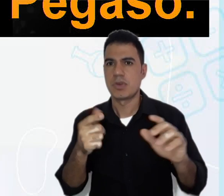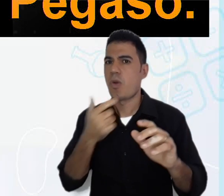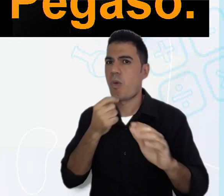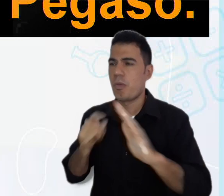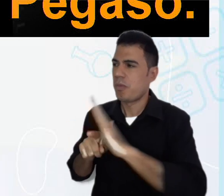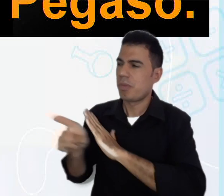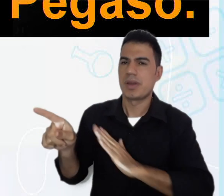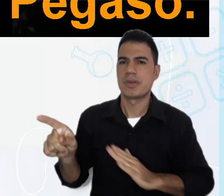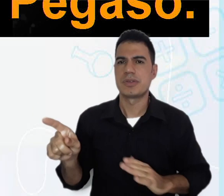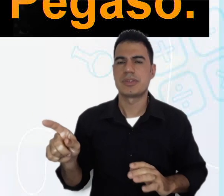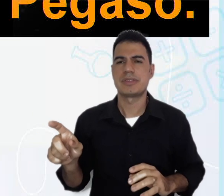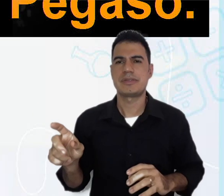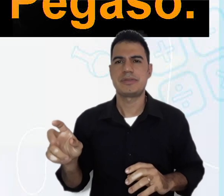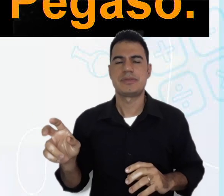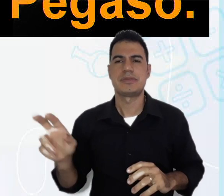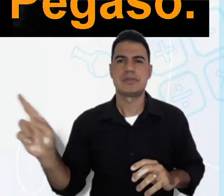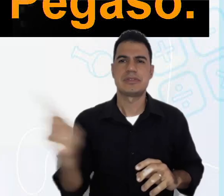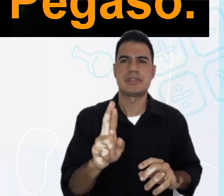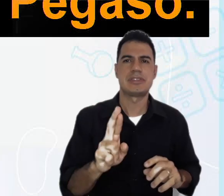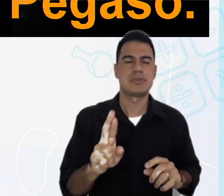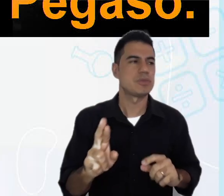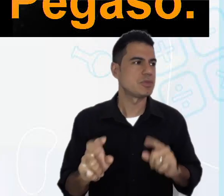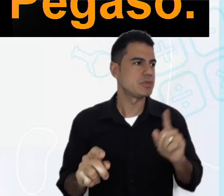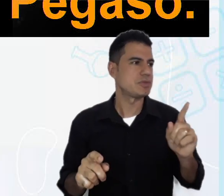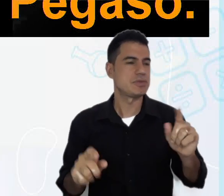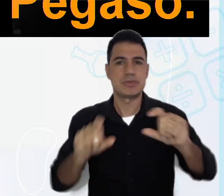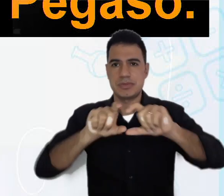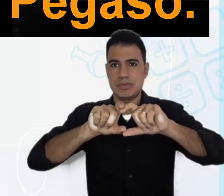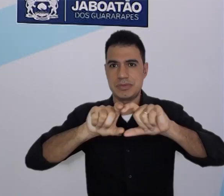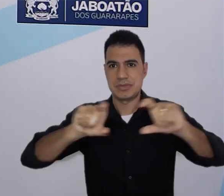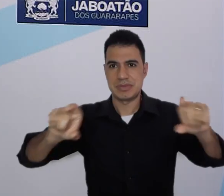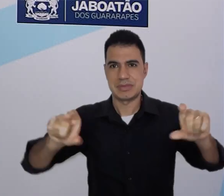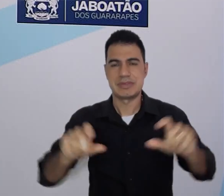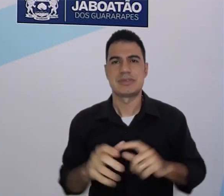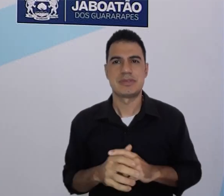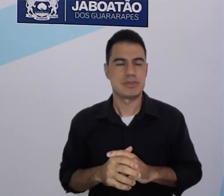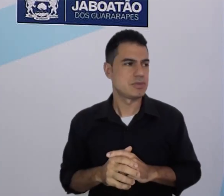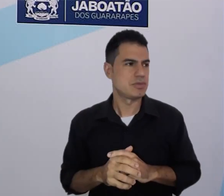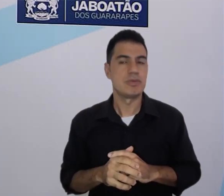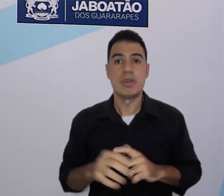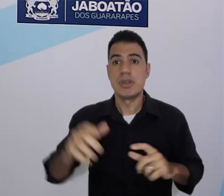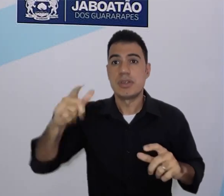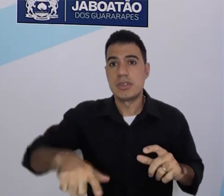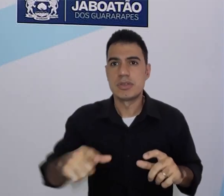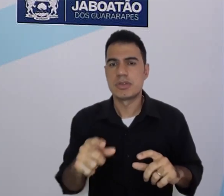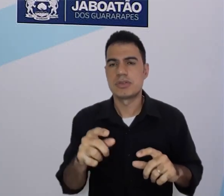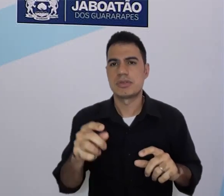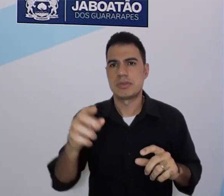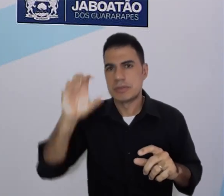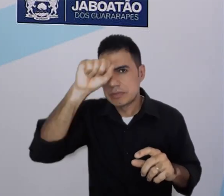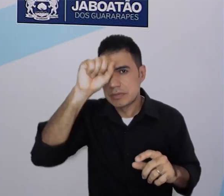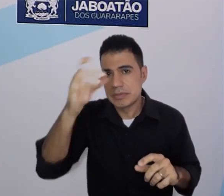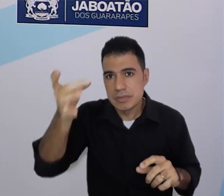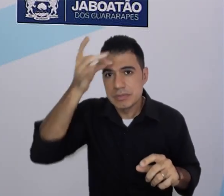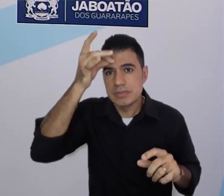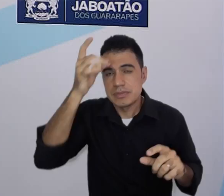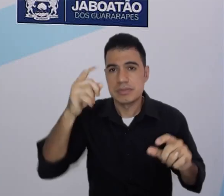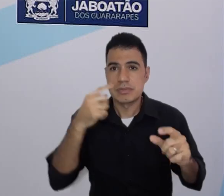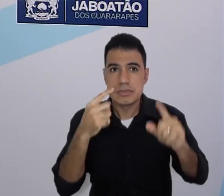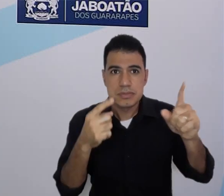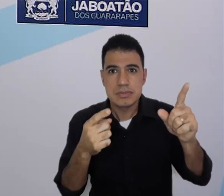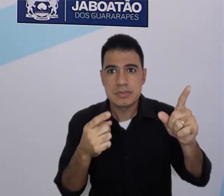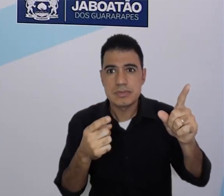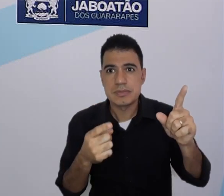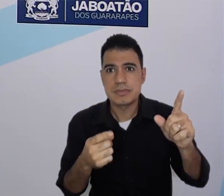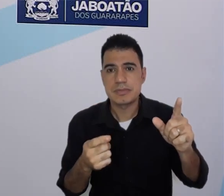o Seiya responde, my surname is Pegaso. Repitam comigo, what's your surname?